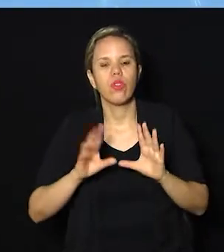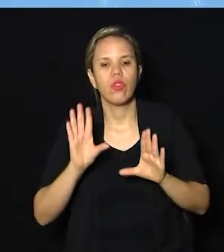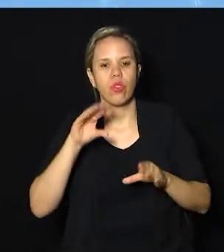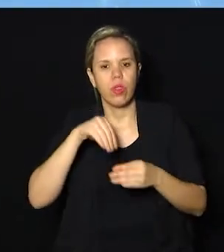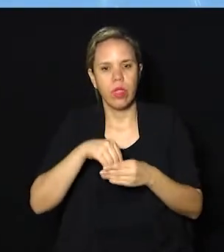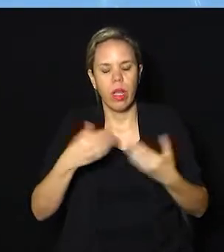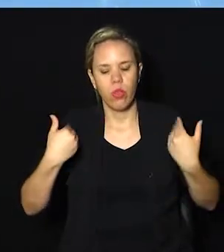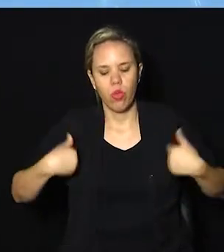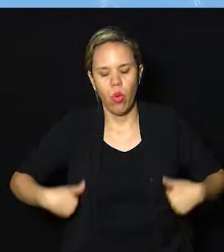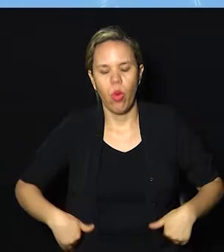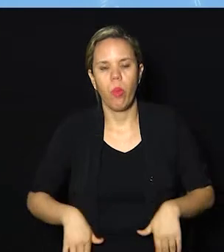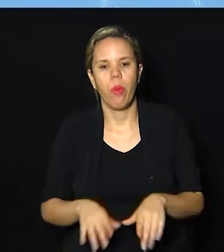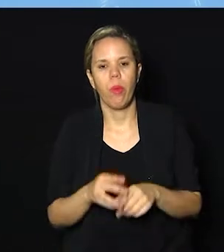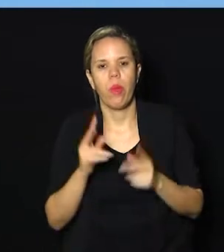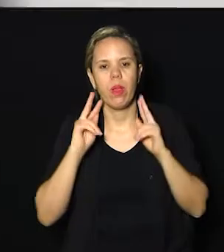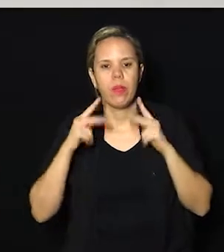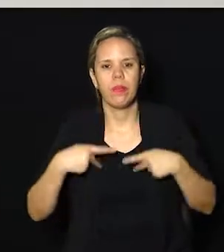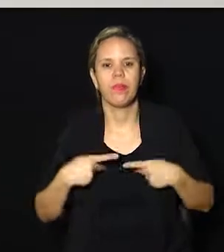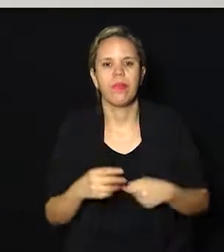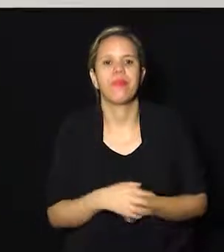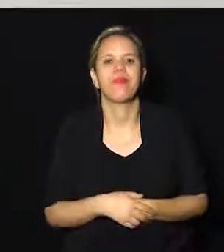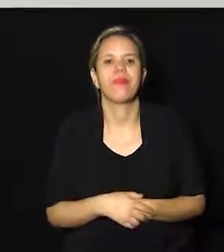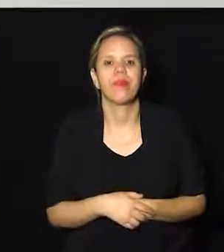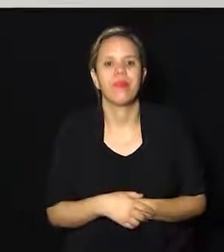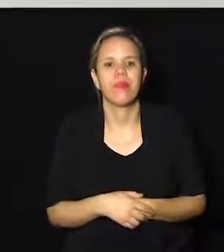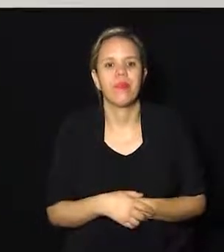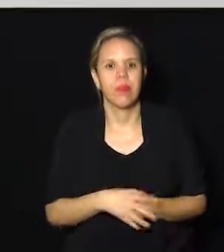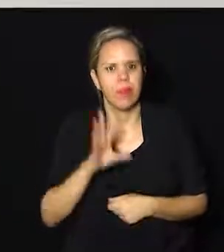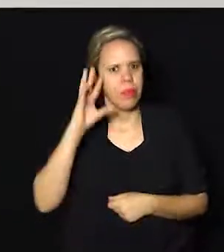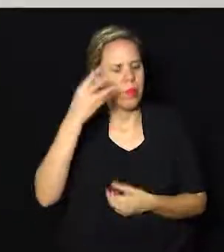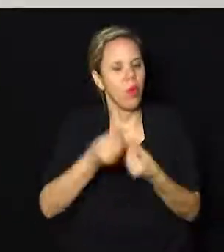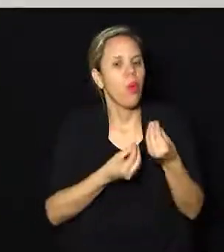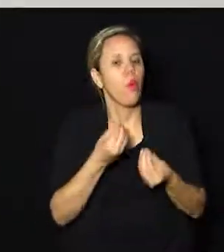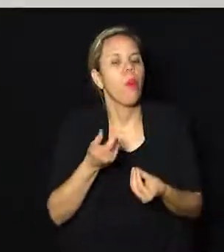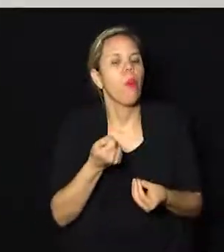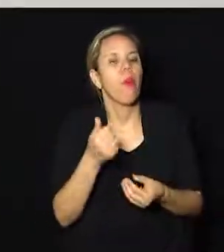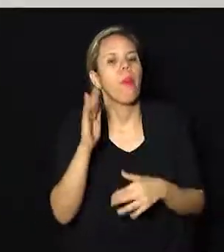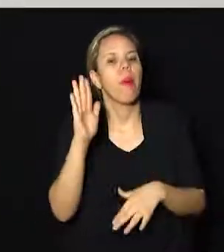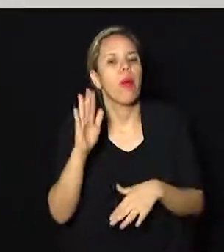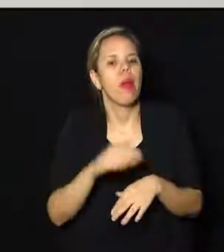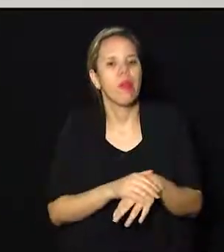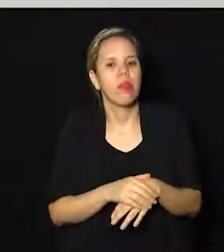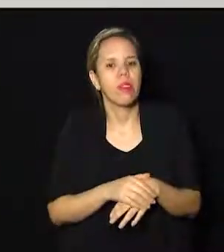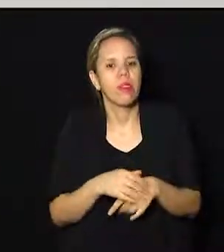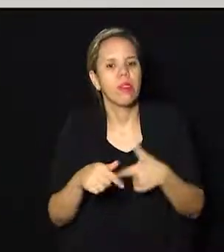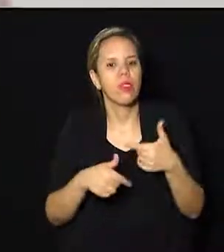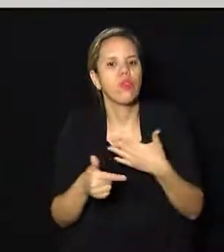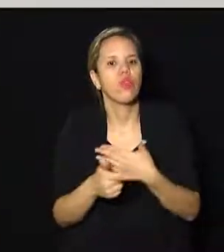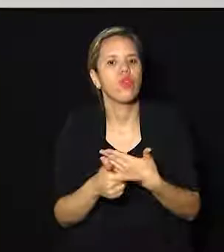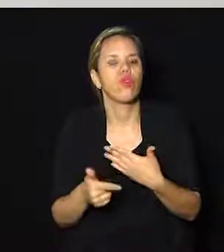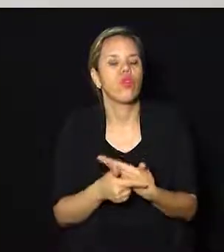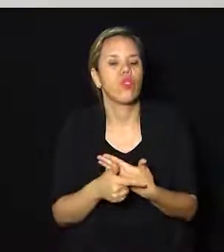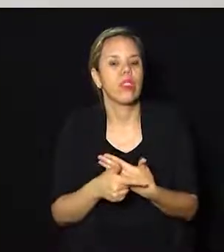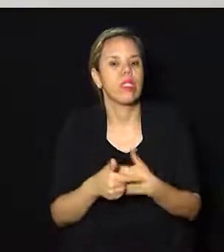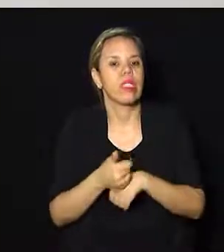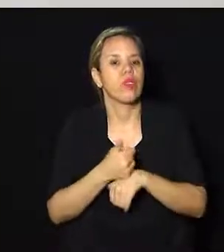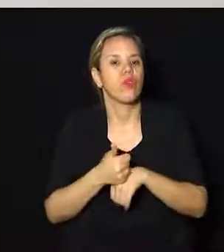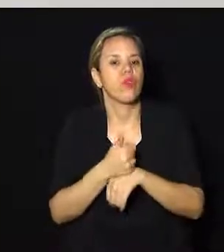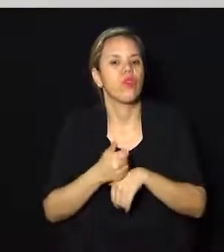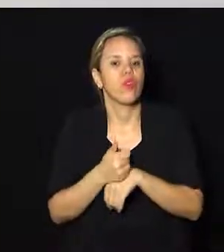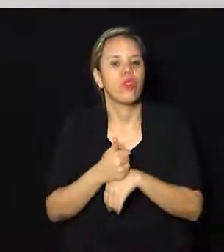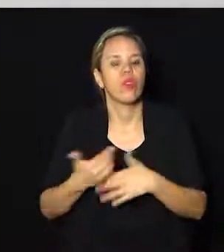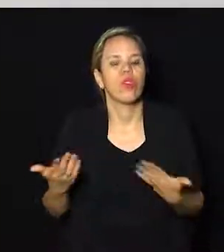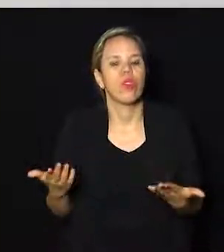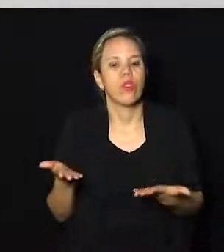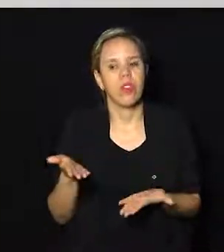biomecânicos do corpo humano. Bom, deu para a gente entender um pouquinho mais sobre essa função quiropraxista. Então,